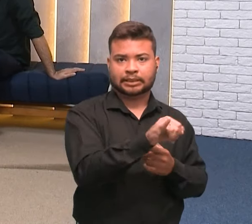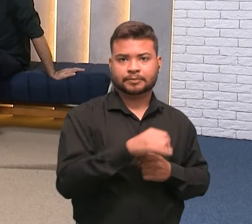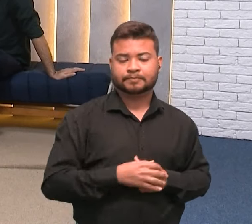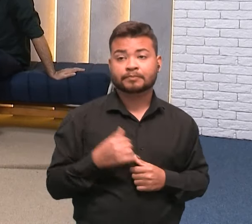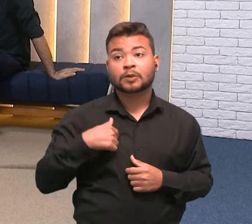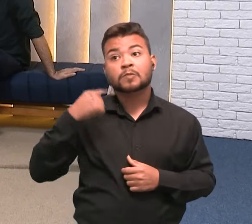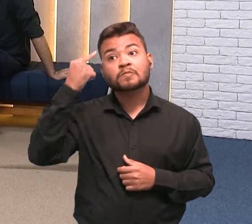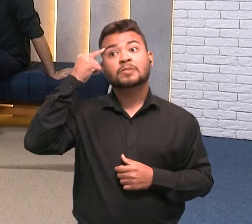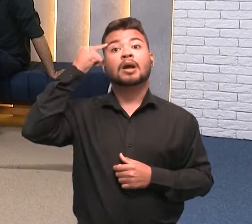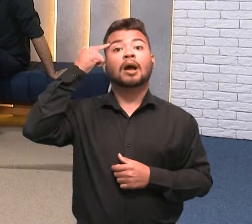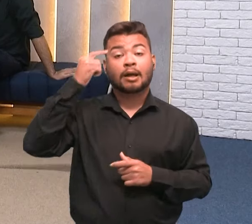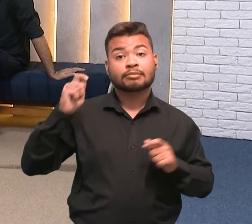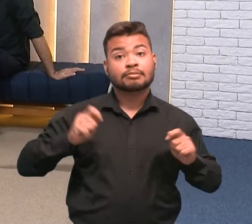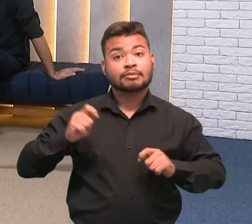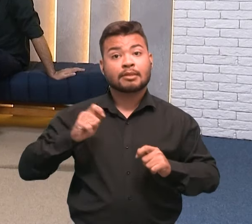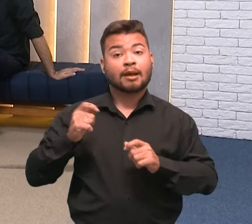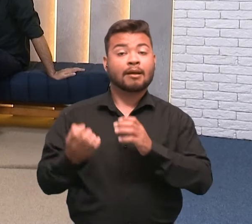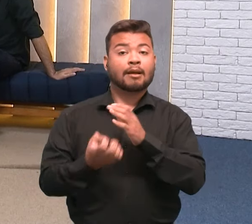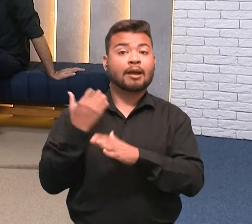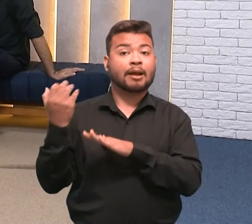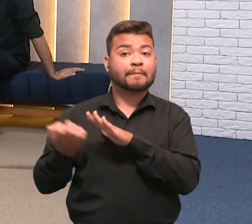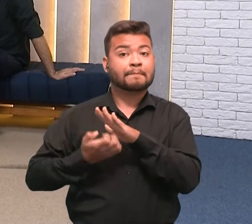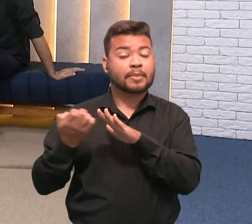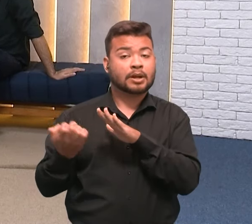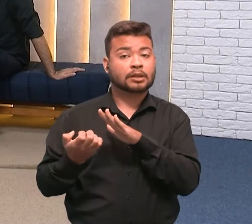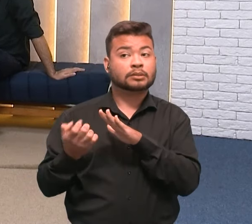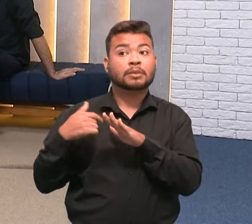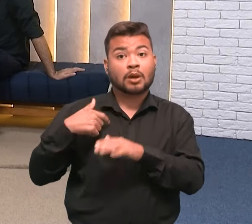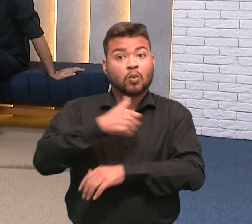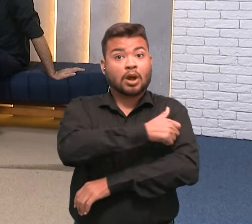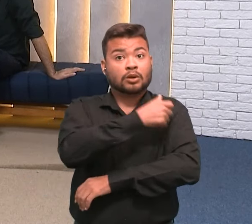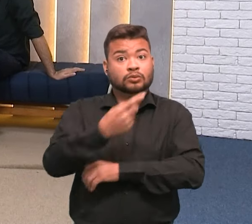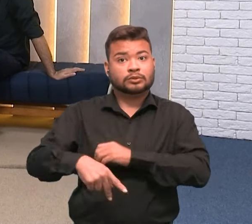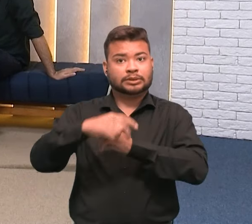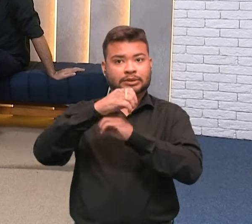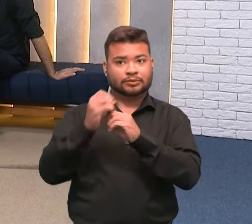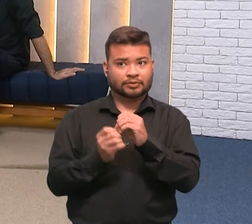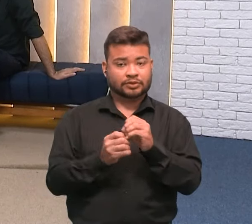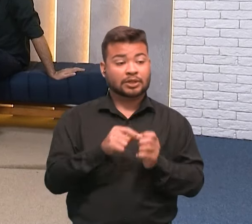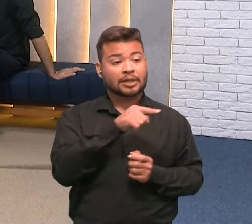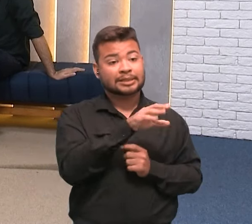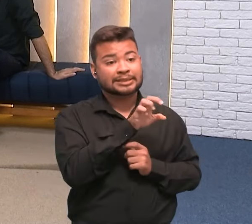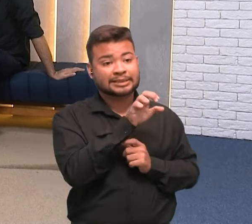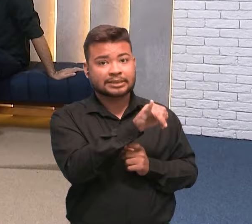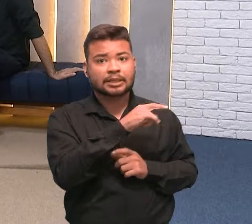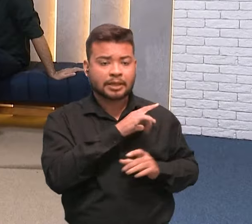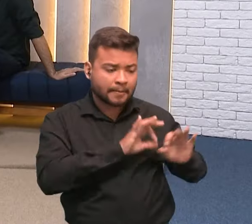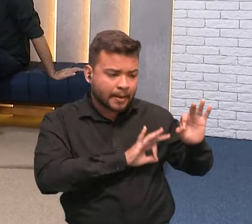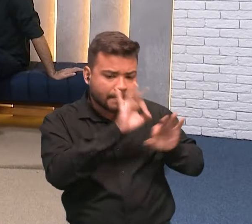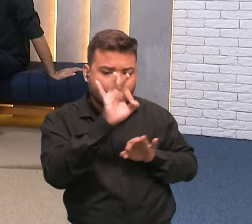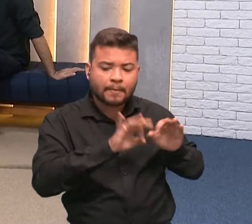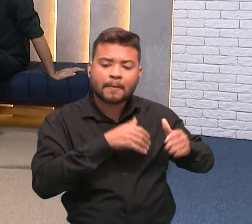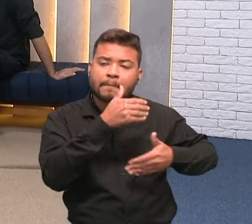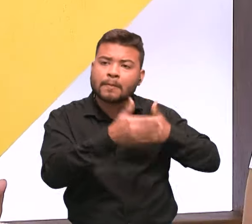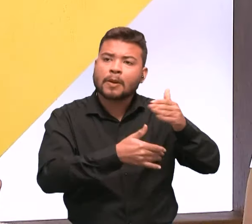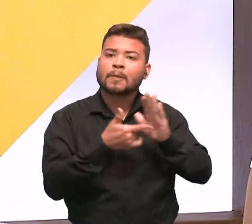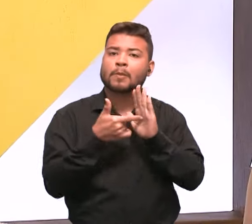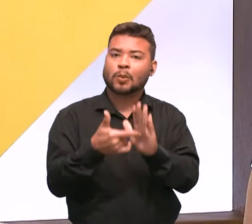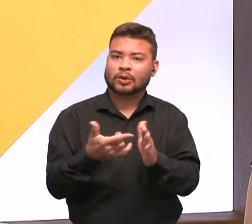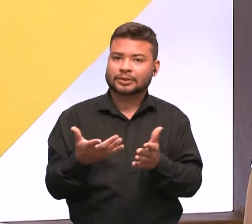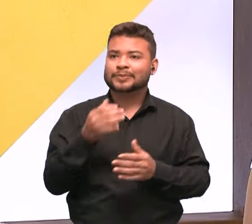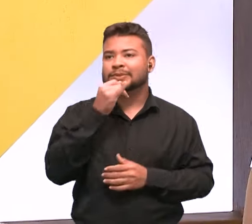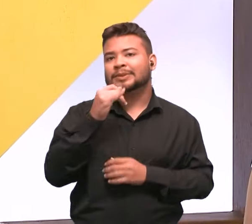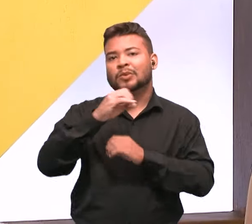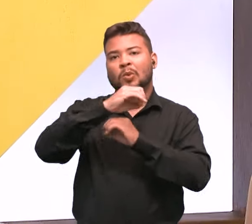empreender, eu era aluna da universidade. Então, eu participei de alguns programas que o SEI oferece para a comunidade acadêmica e para fora também, como o FG